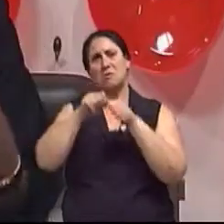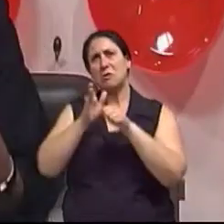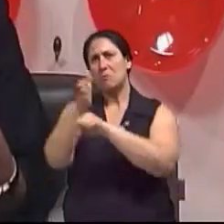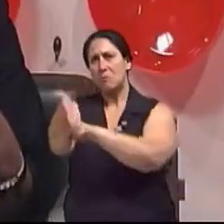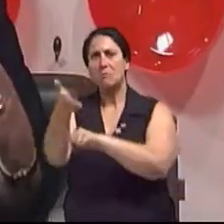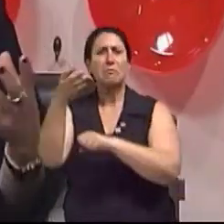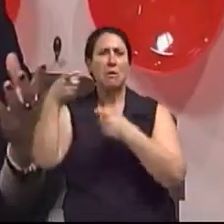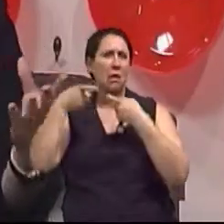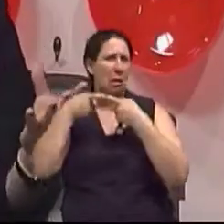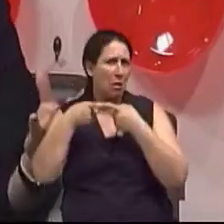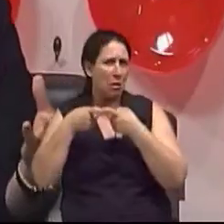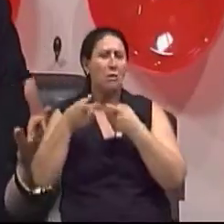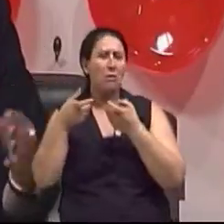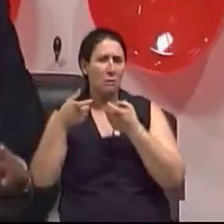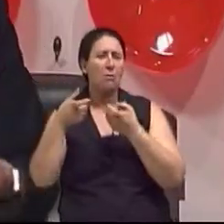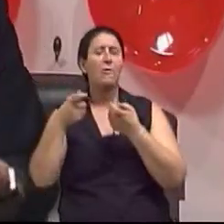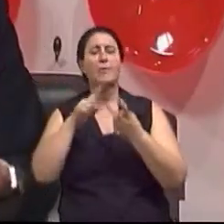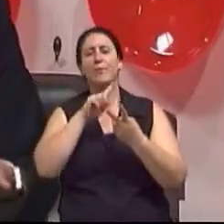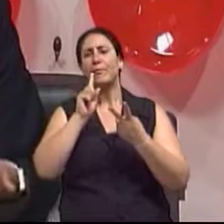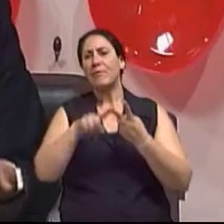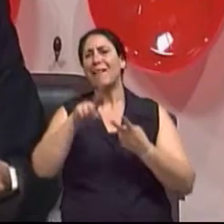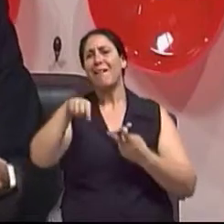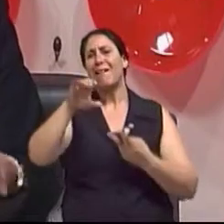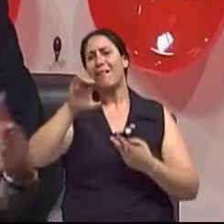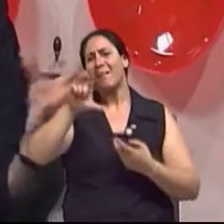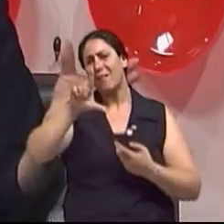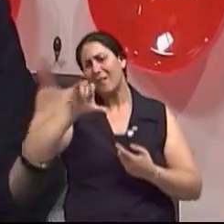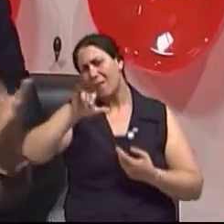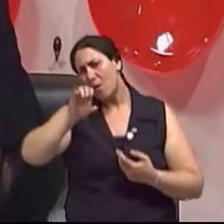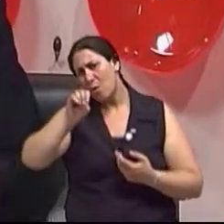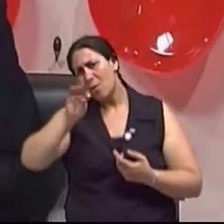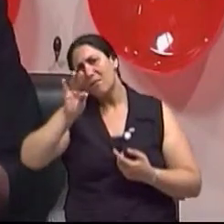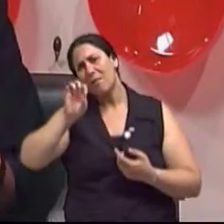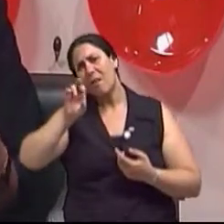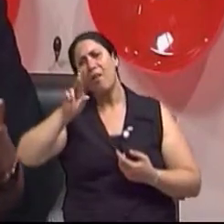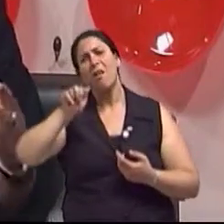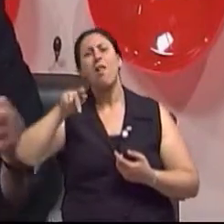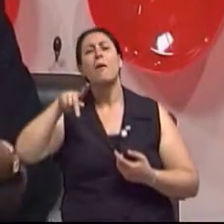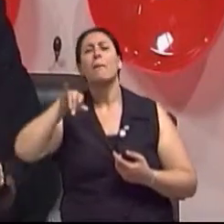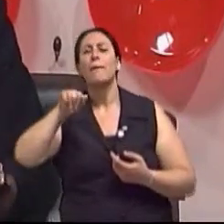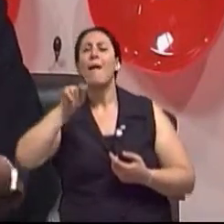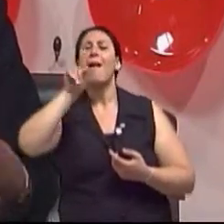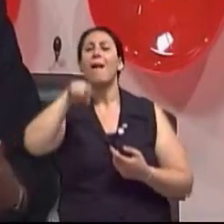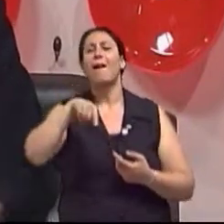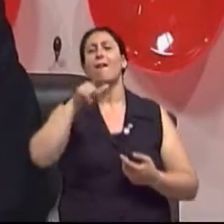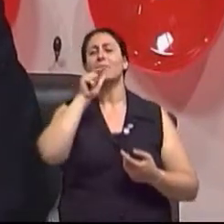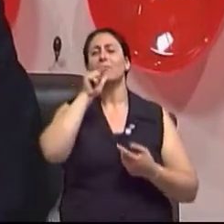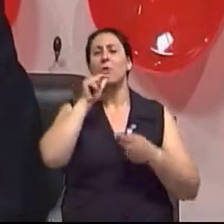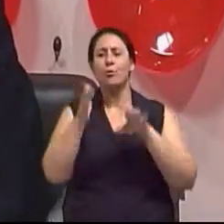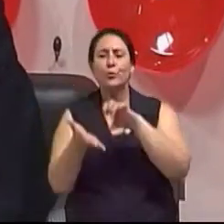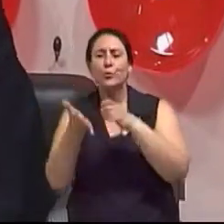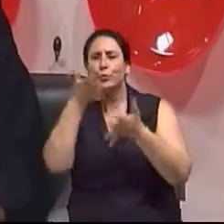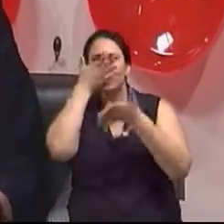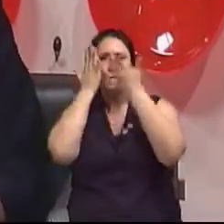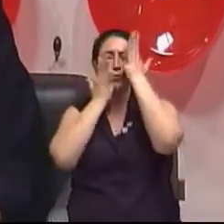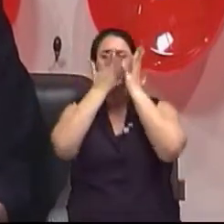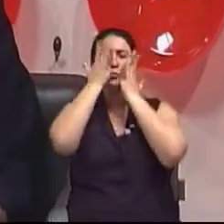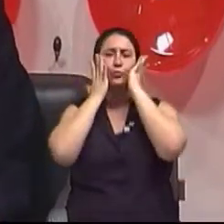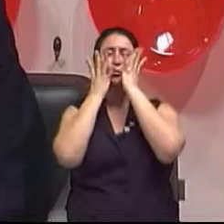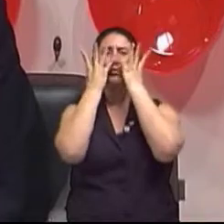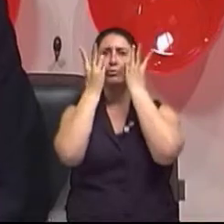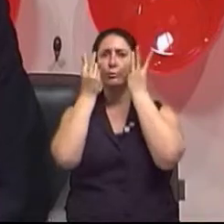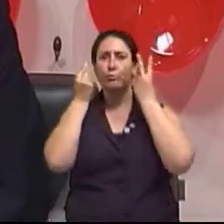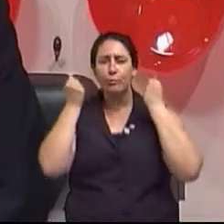a própria crioterapia para o tratamento, o nitrogênio líquido, não é? Para o tratamento dessas melanoses. A